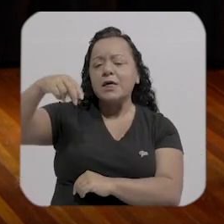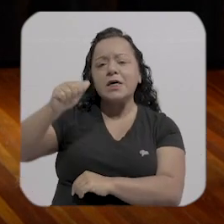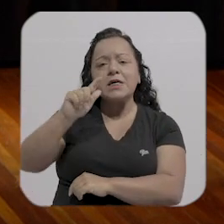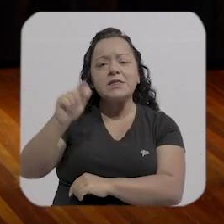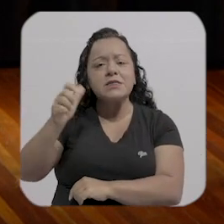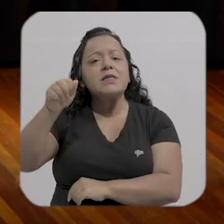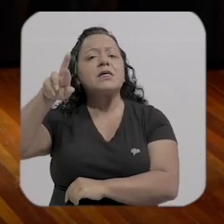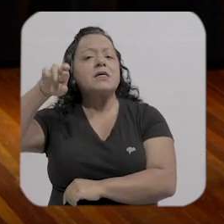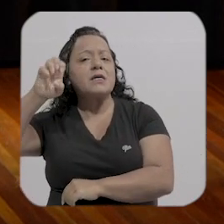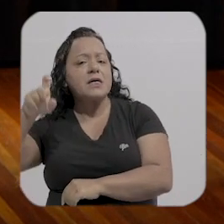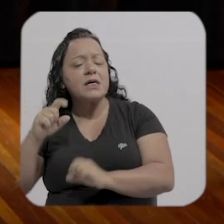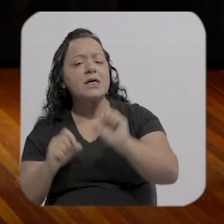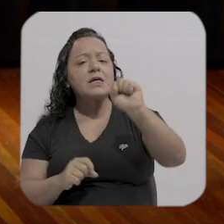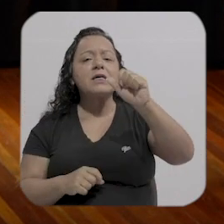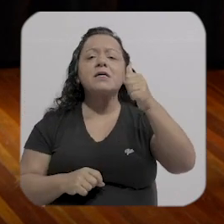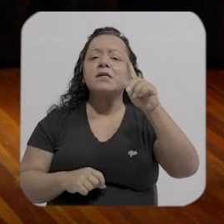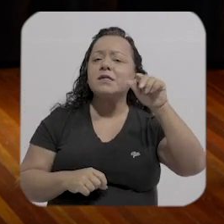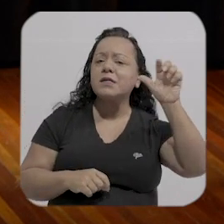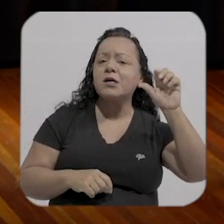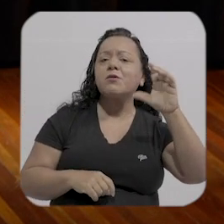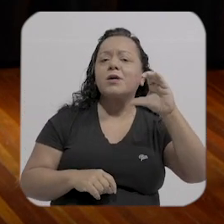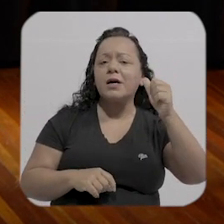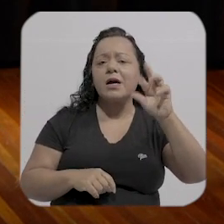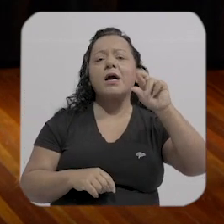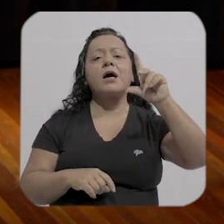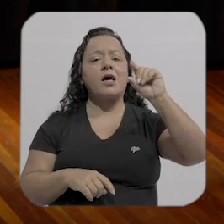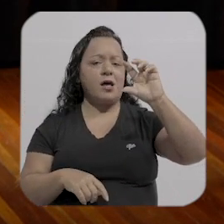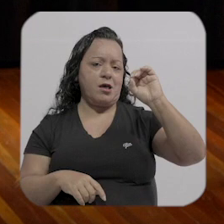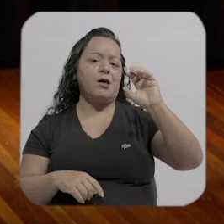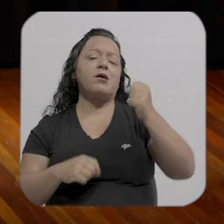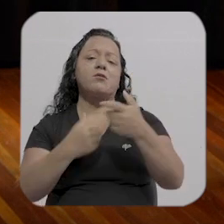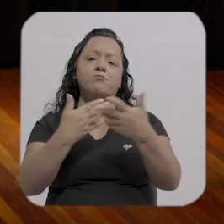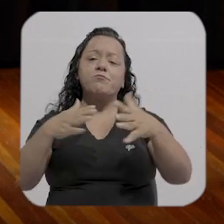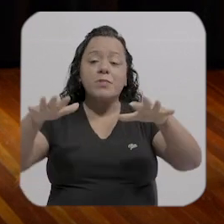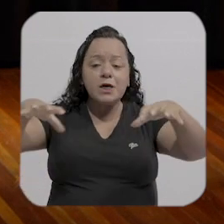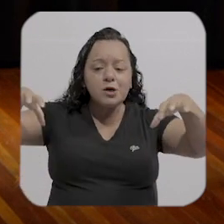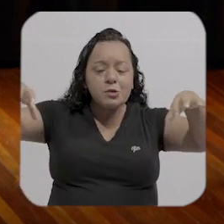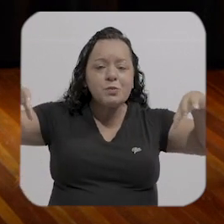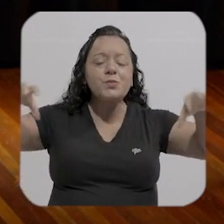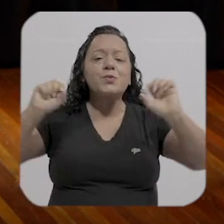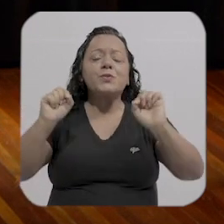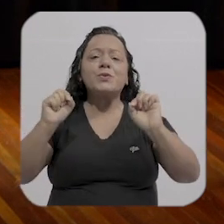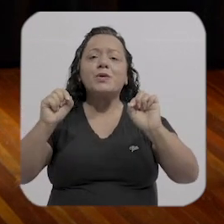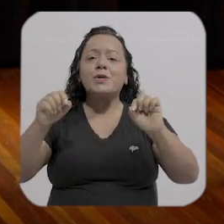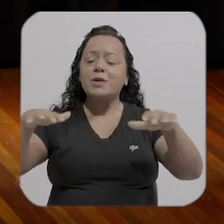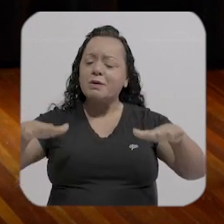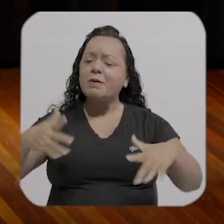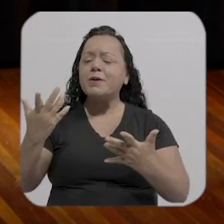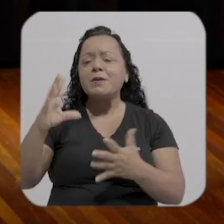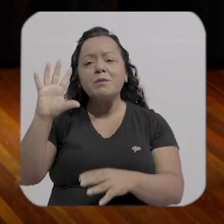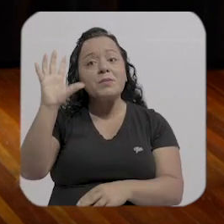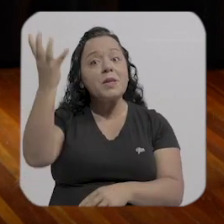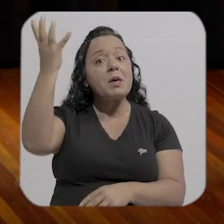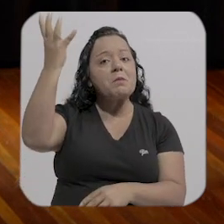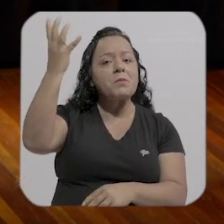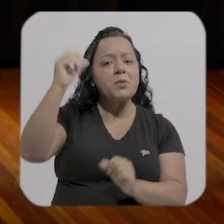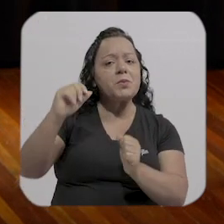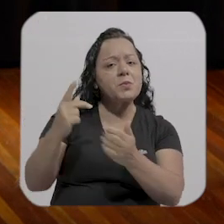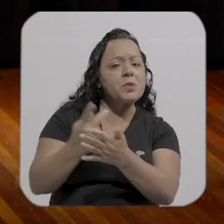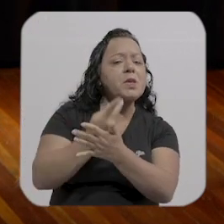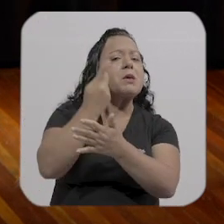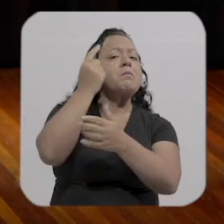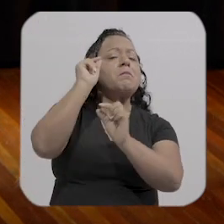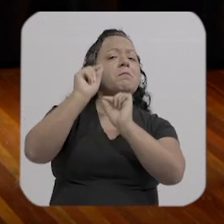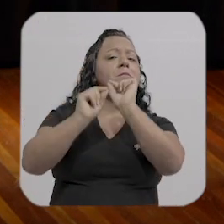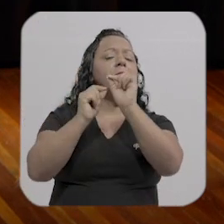É um tempo de quem escuta a terra, né? De quem está muito atento ali